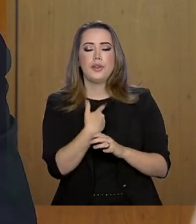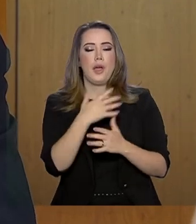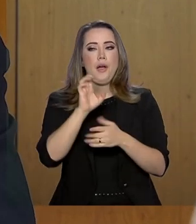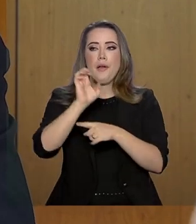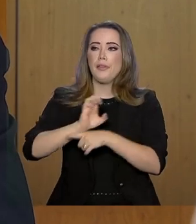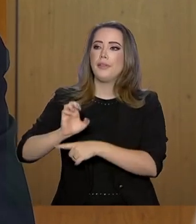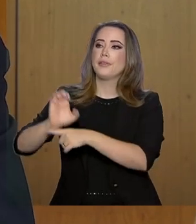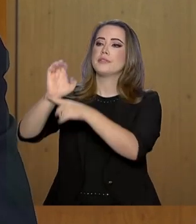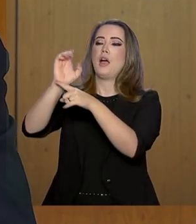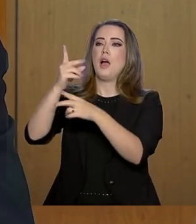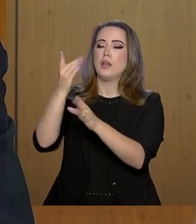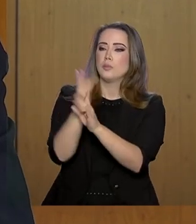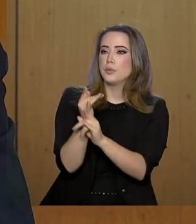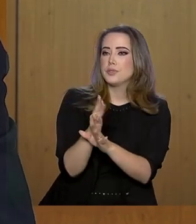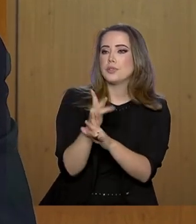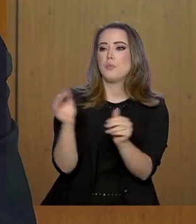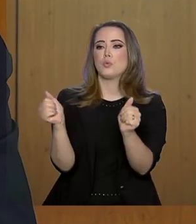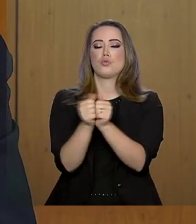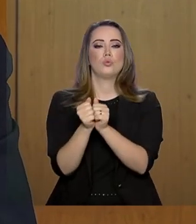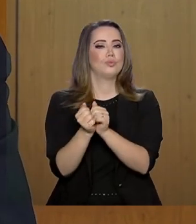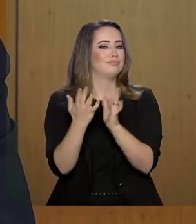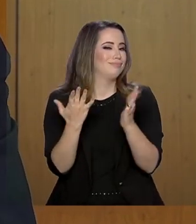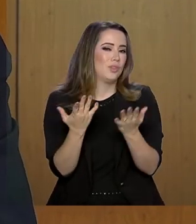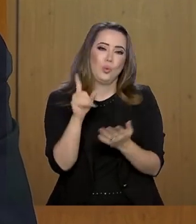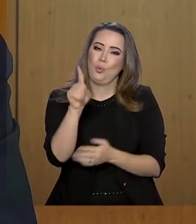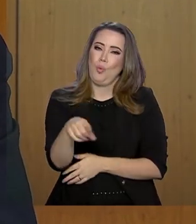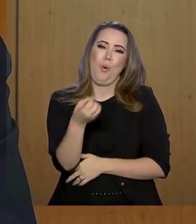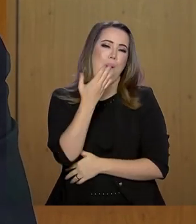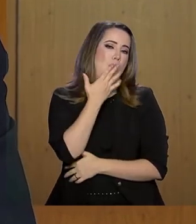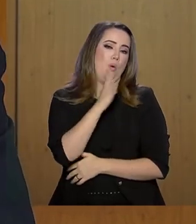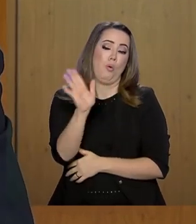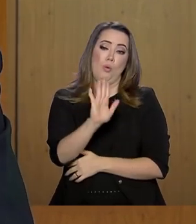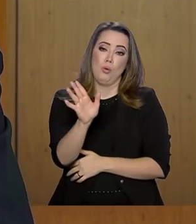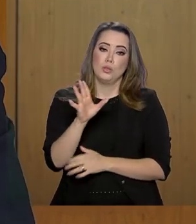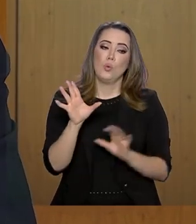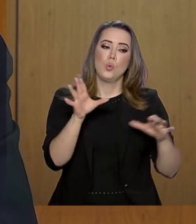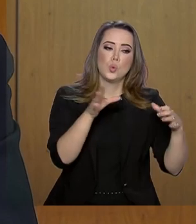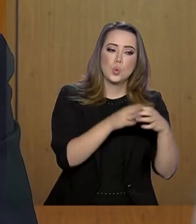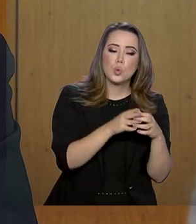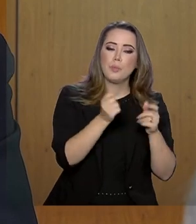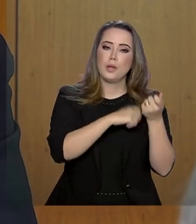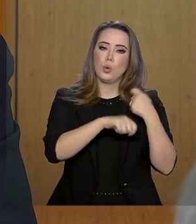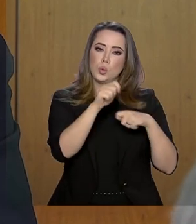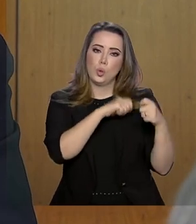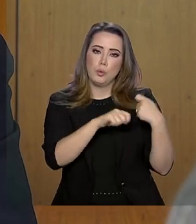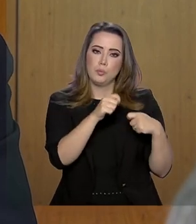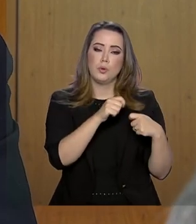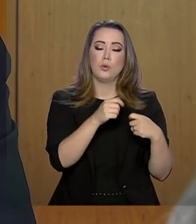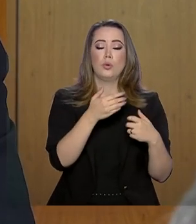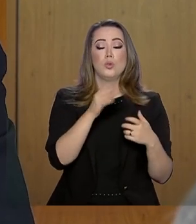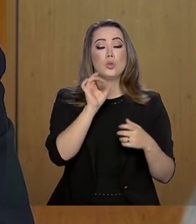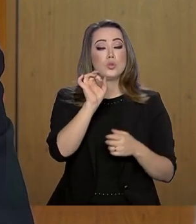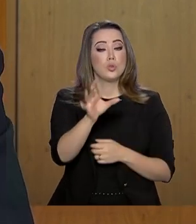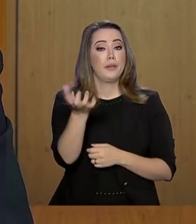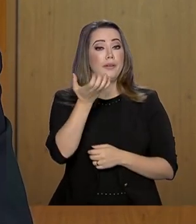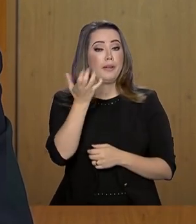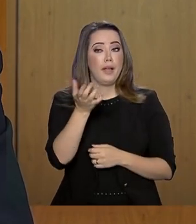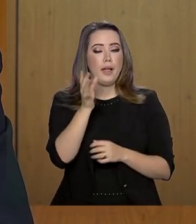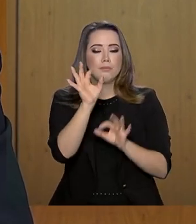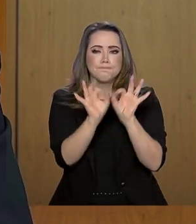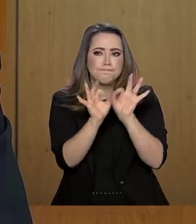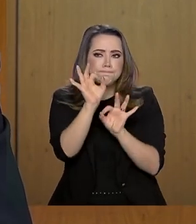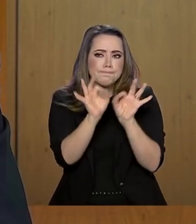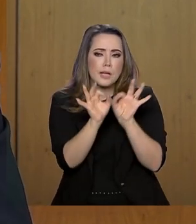e Município. Não dá certo. Então, a equipe econômica do Paulo Guedes está convencida que apenas tributos federais e